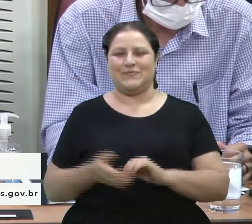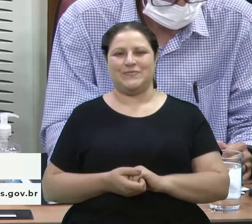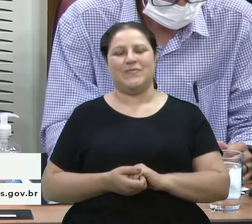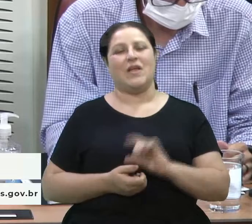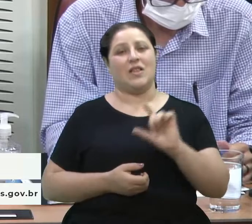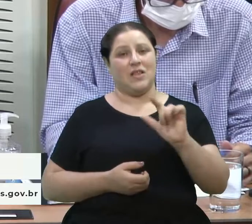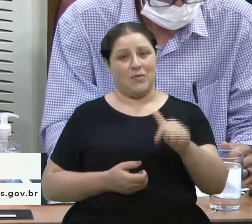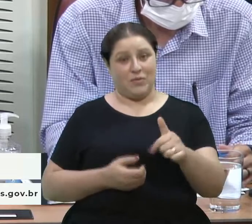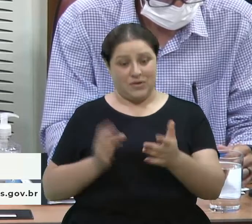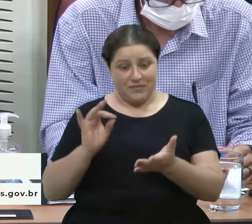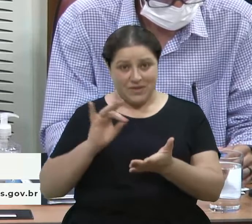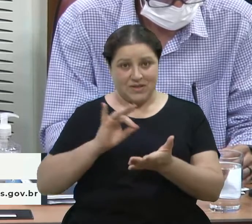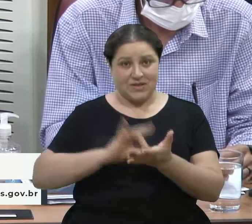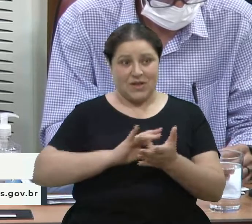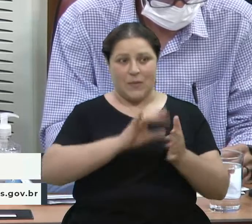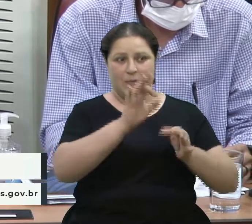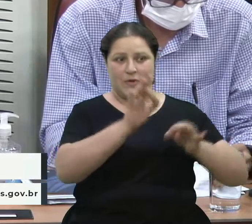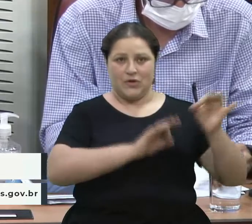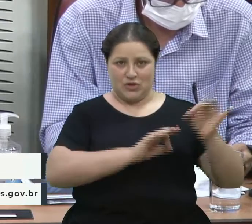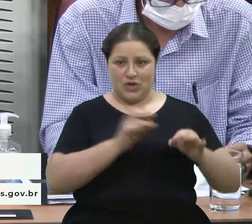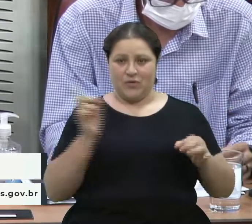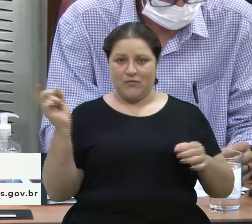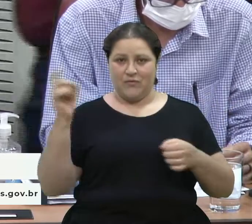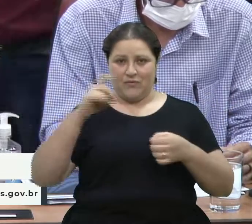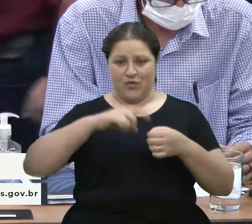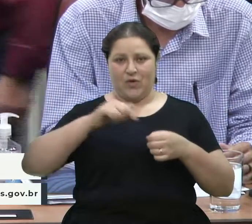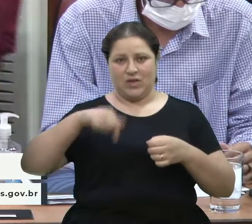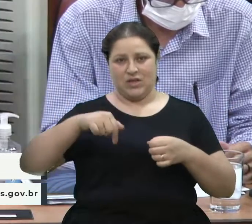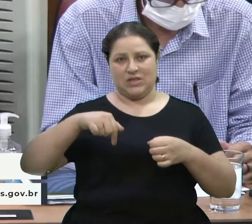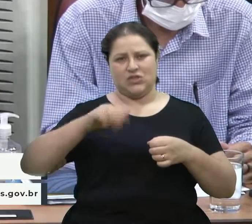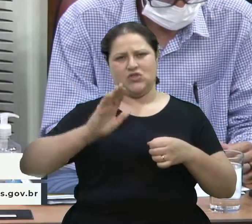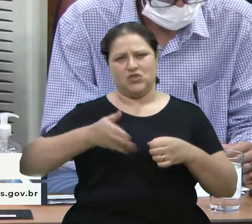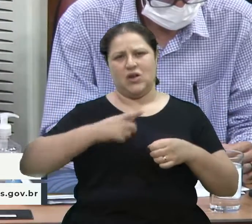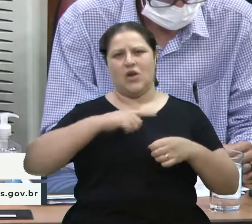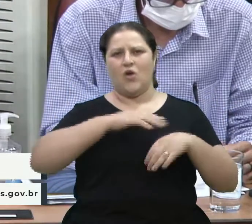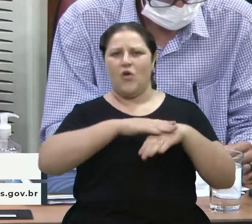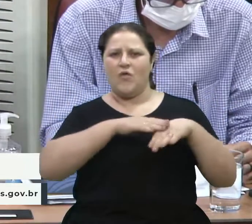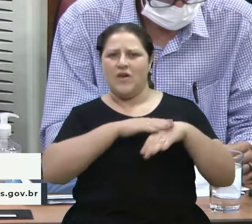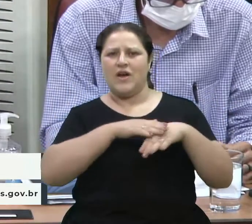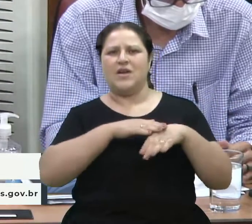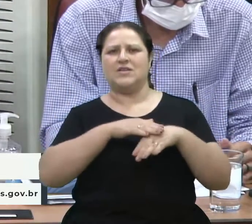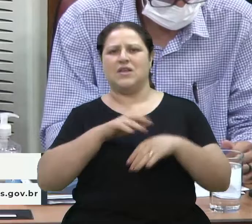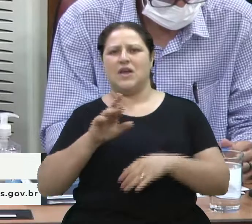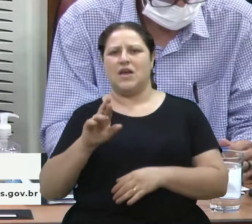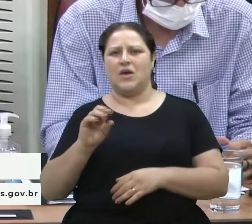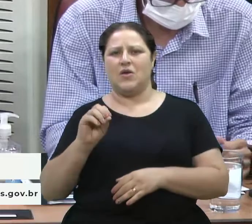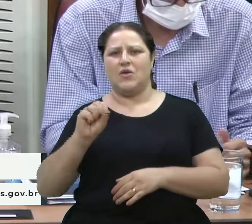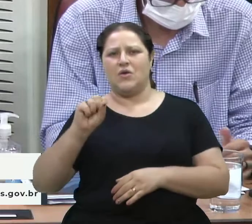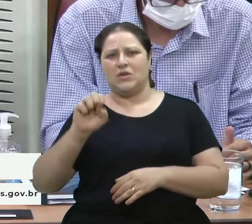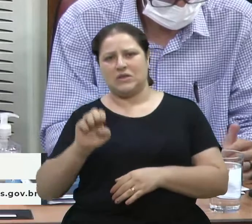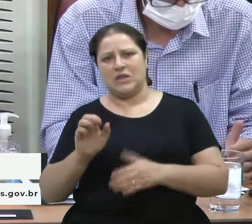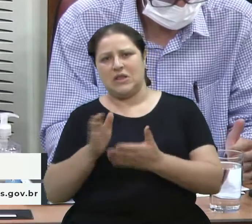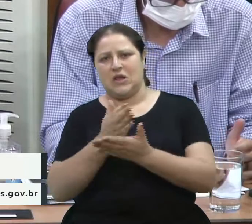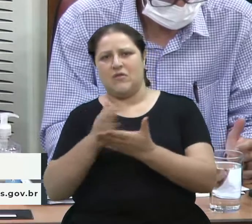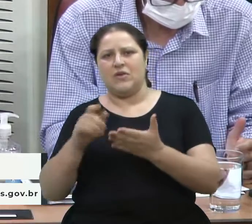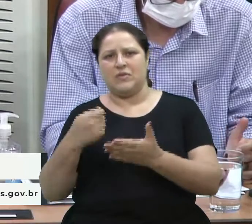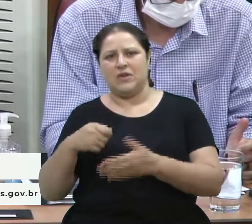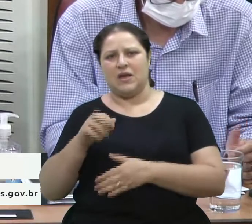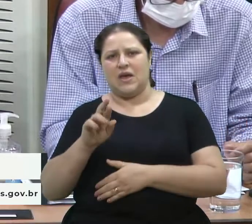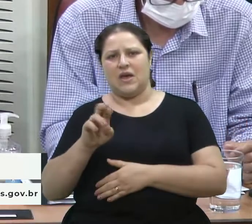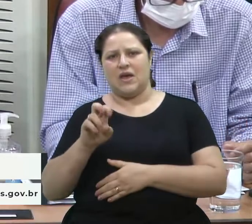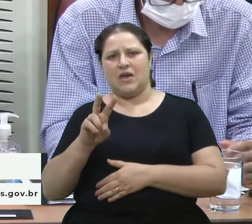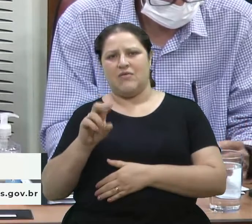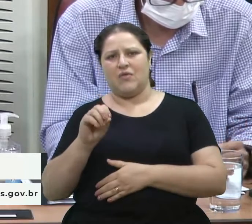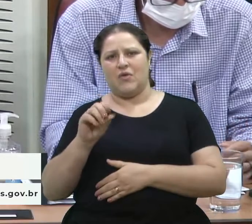esse projeto, mais uma vez para cá, já se tem essa conversa com a vereadora Rose, talvez tenha que ser revogada essa para se pensar de outra forma, para deixar tudo